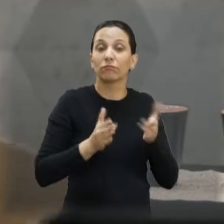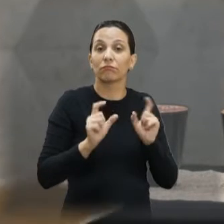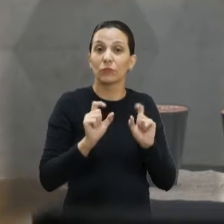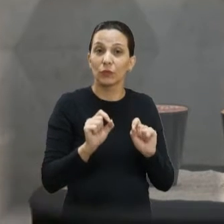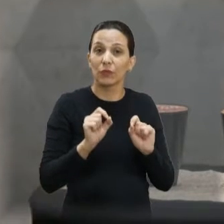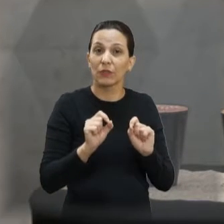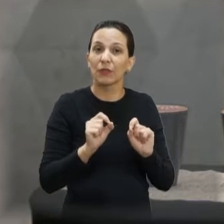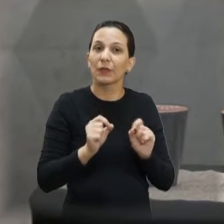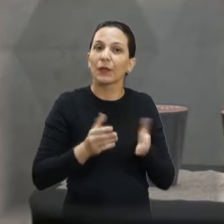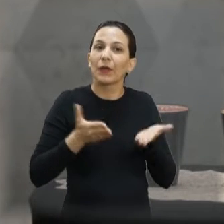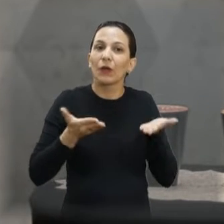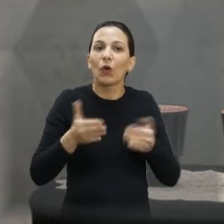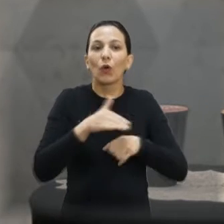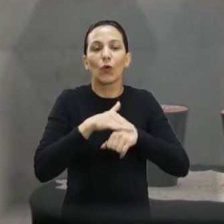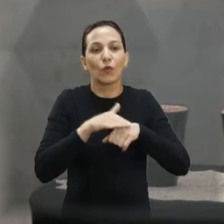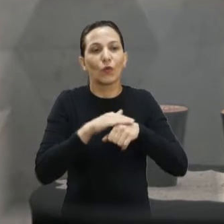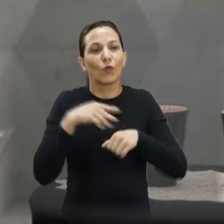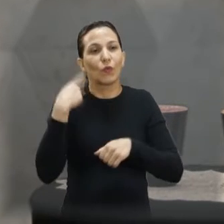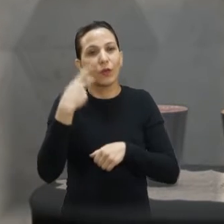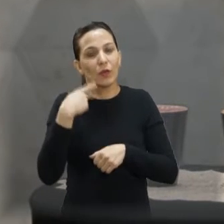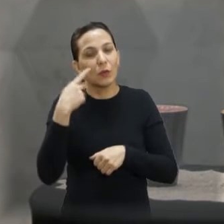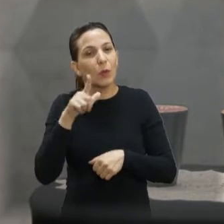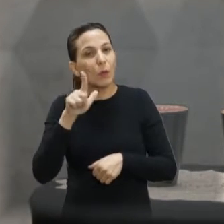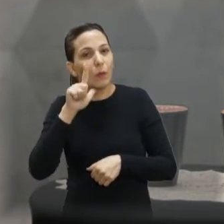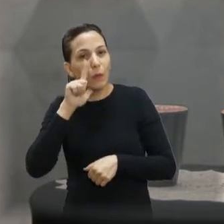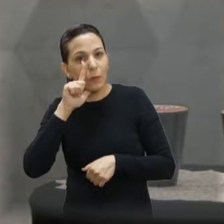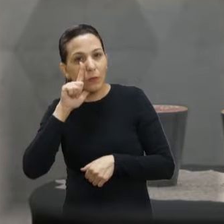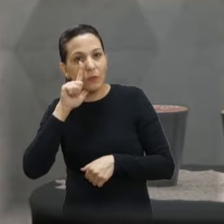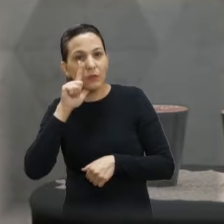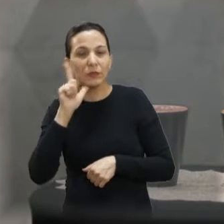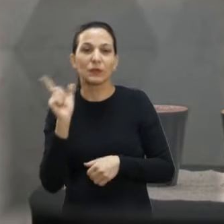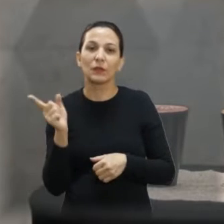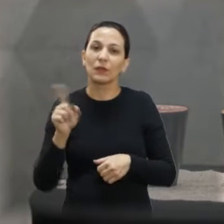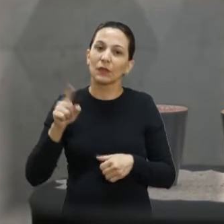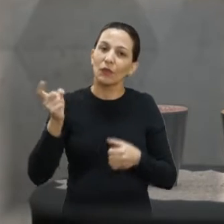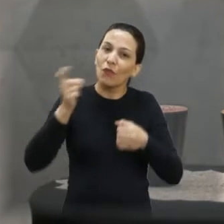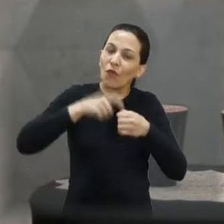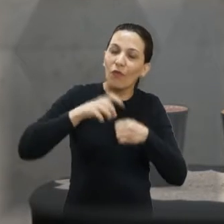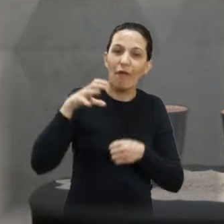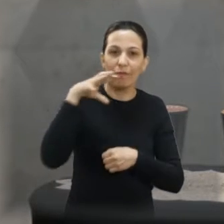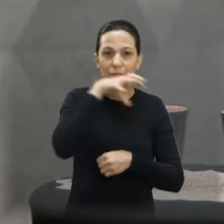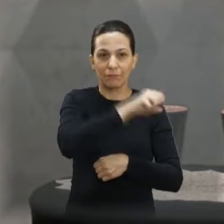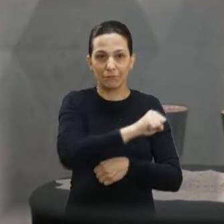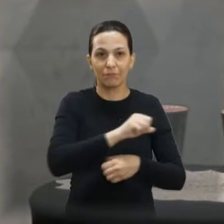nesta edição, conversando com o vereador Lucas Greco. Em instantes, estaremos de volta.